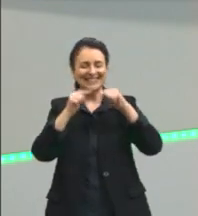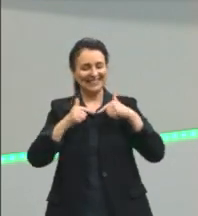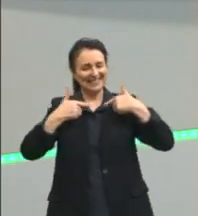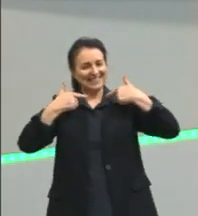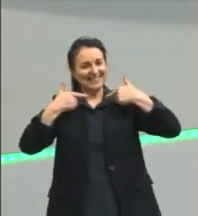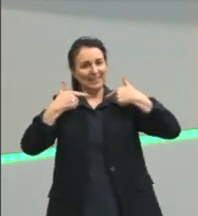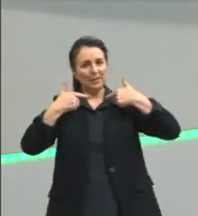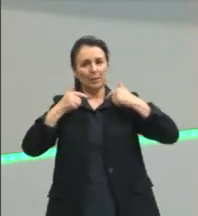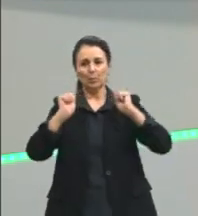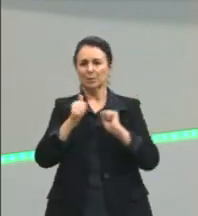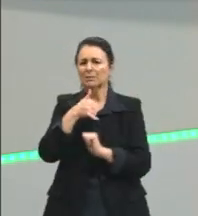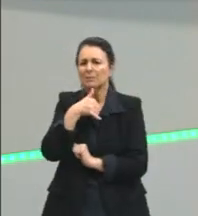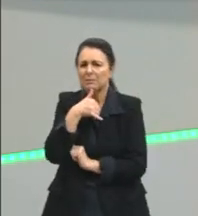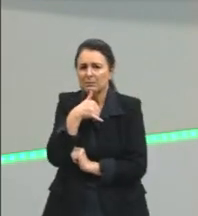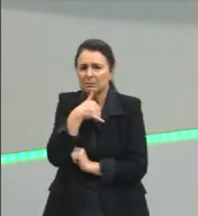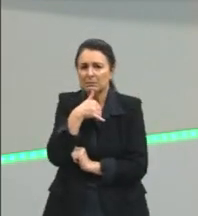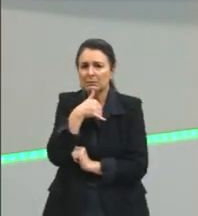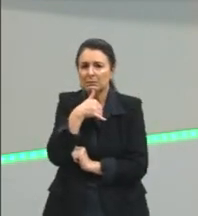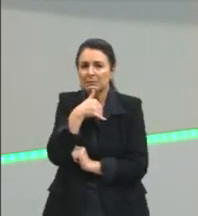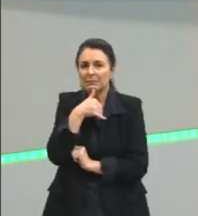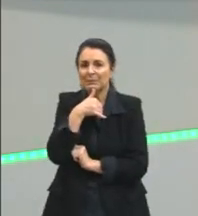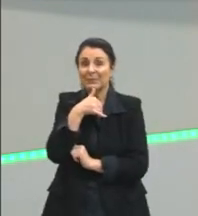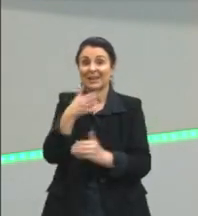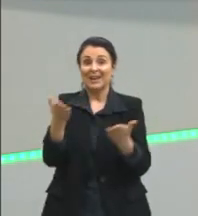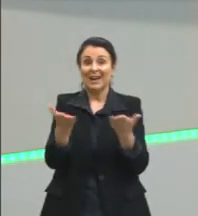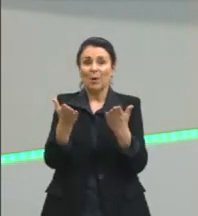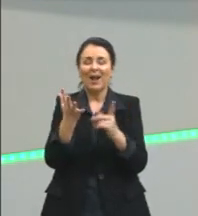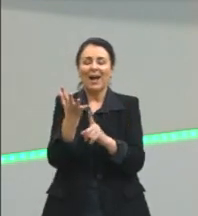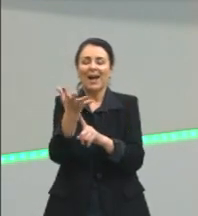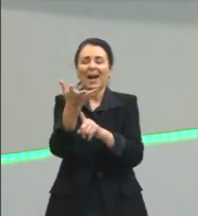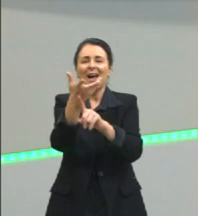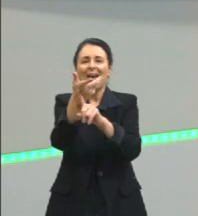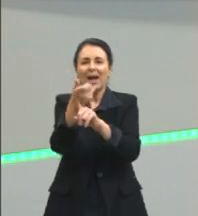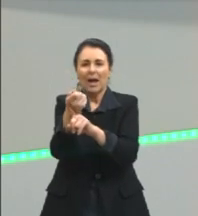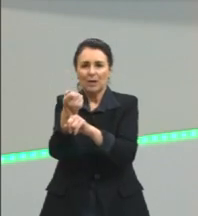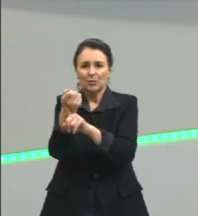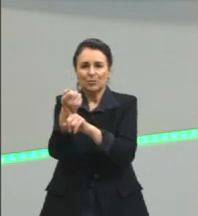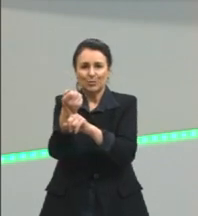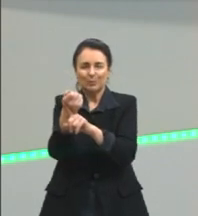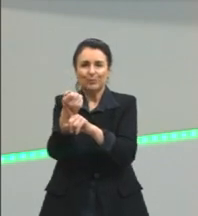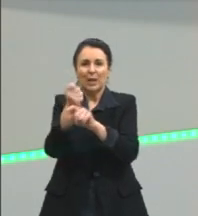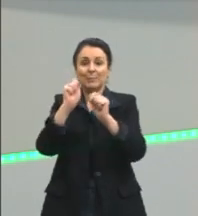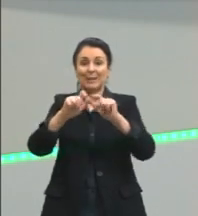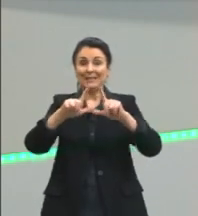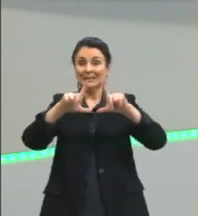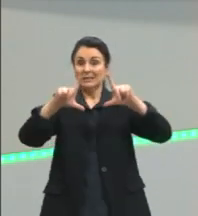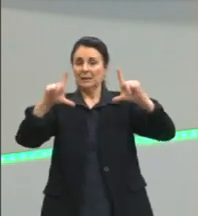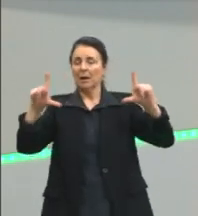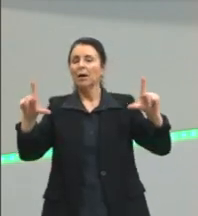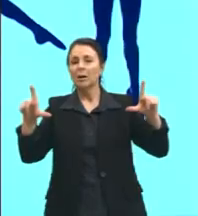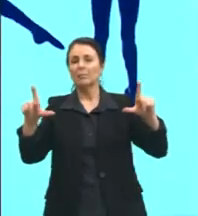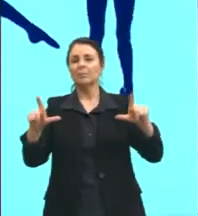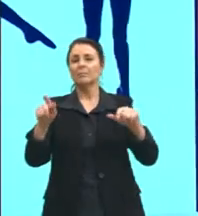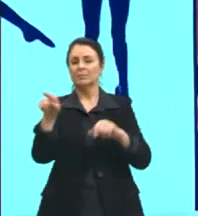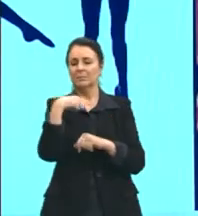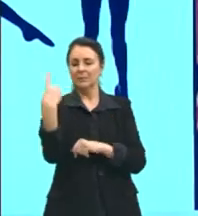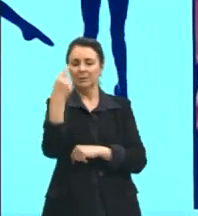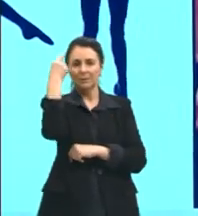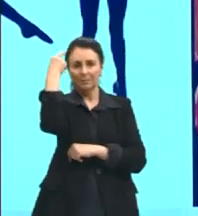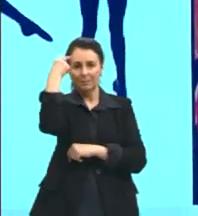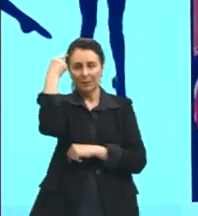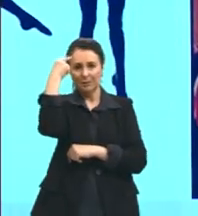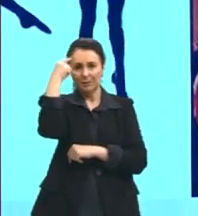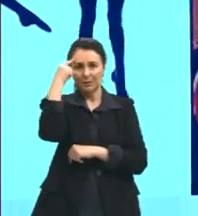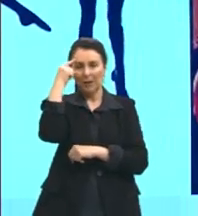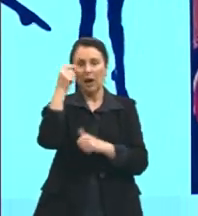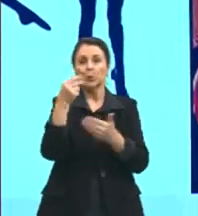E, por fim, eu trago para vocês aqui a arte. Eu trouxe a arte de uma maneira mais ampla, mas a gente pode pensar nos